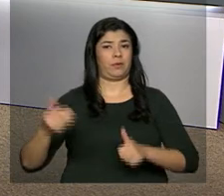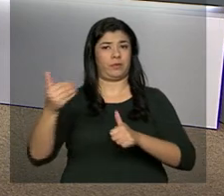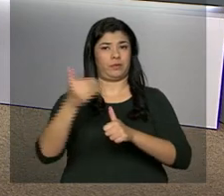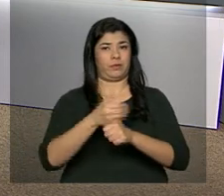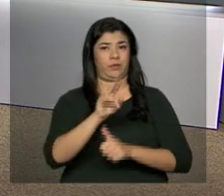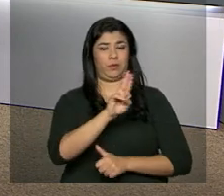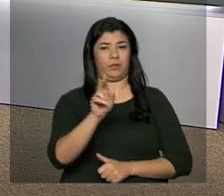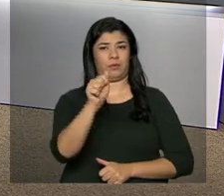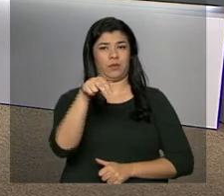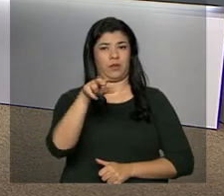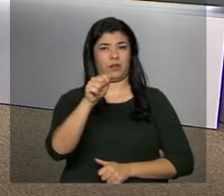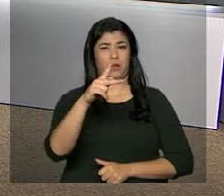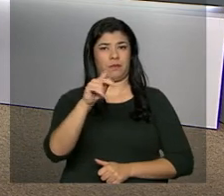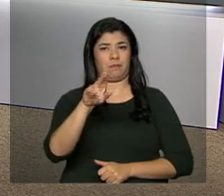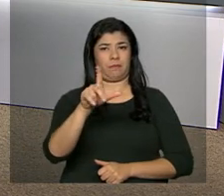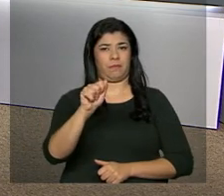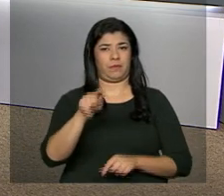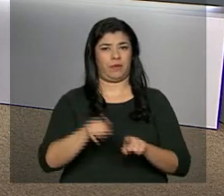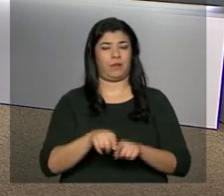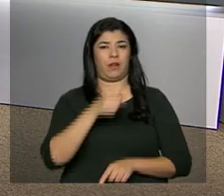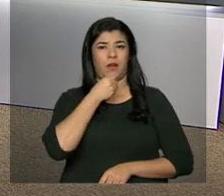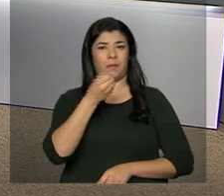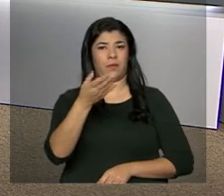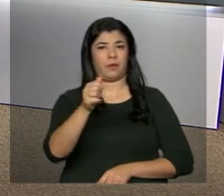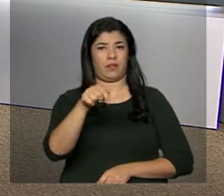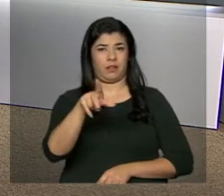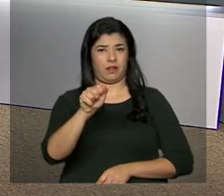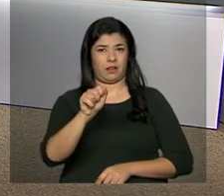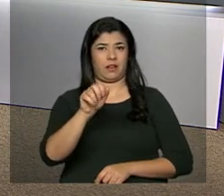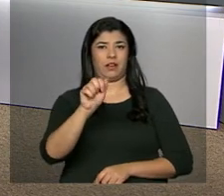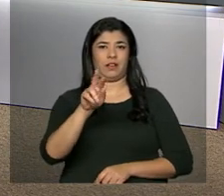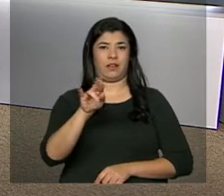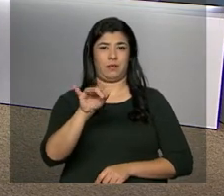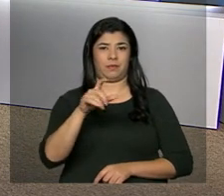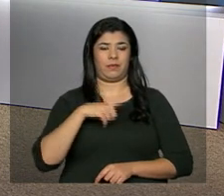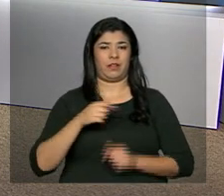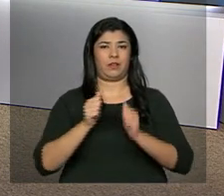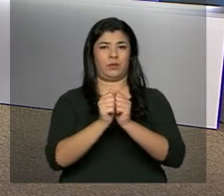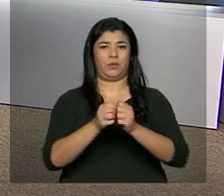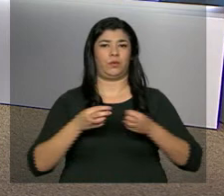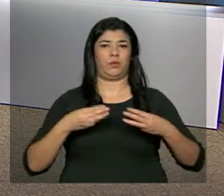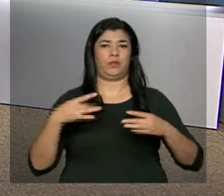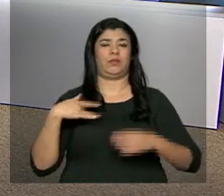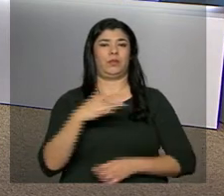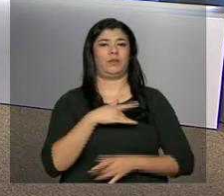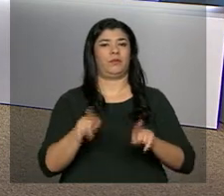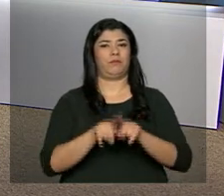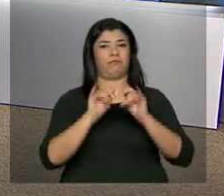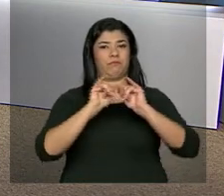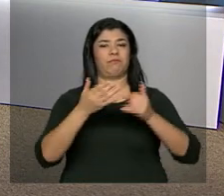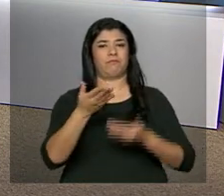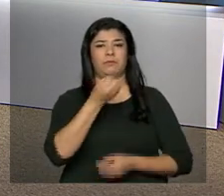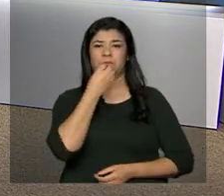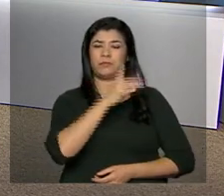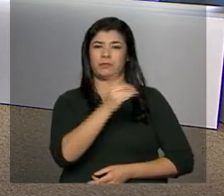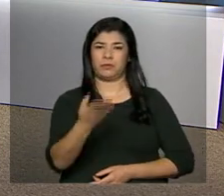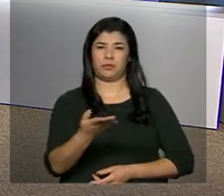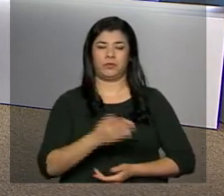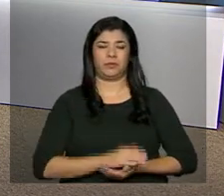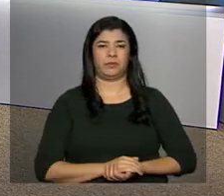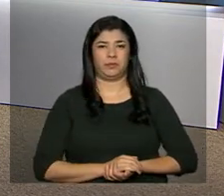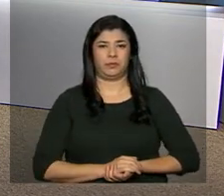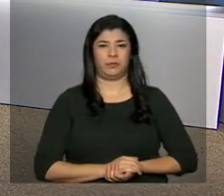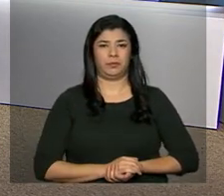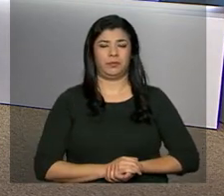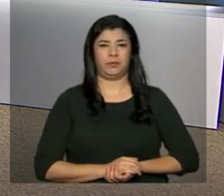Saúde, Ana Paula Soter. A repórter Ana Gabriela Salles está no Ministério da Saúde e tem mais informações. Bom dia, Ana Gabriela!